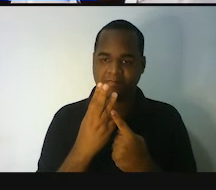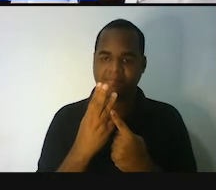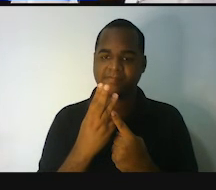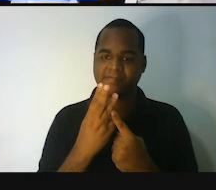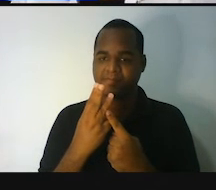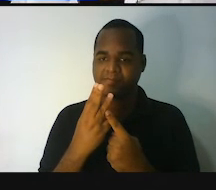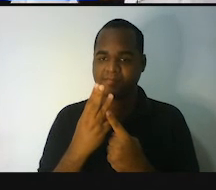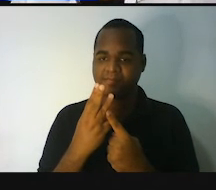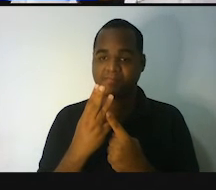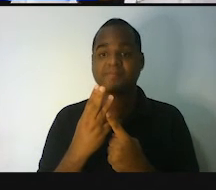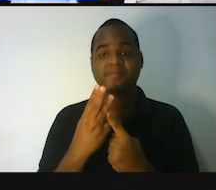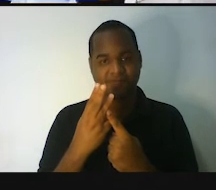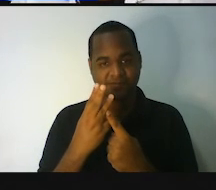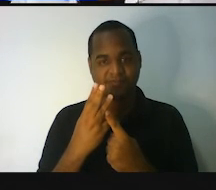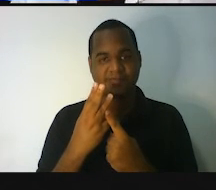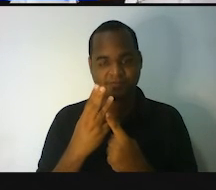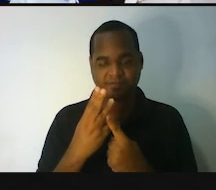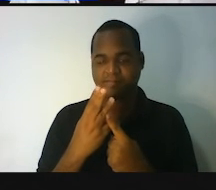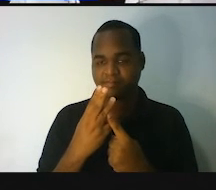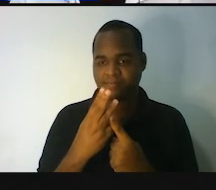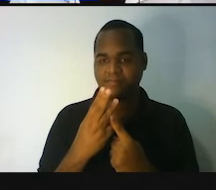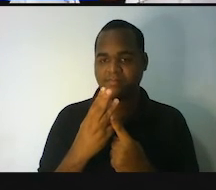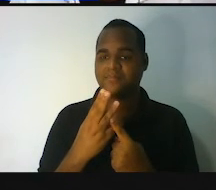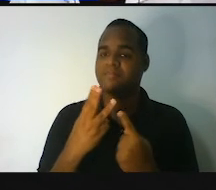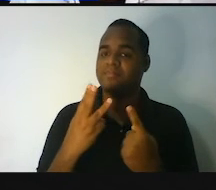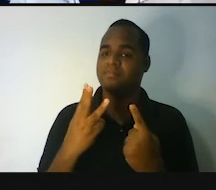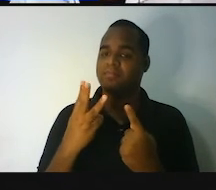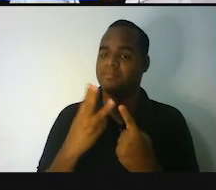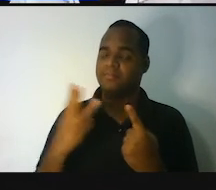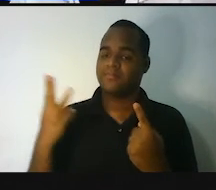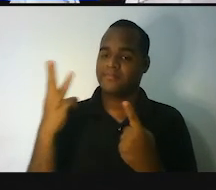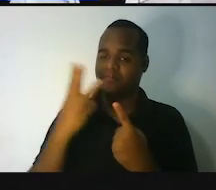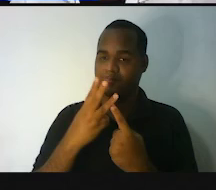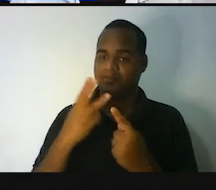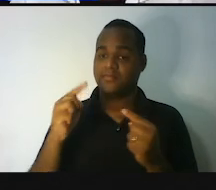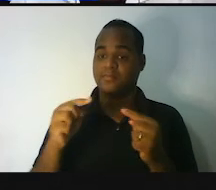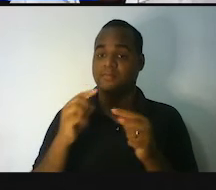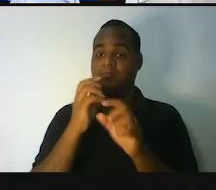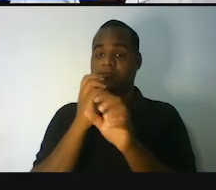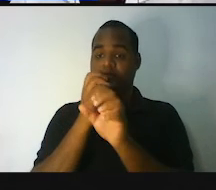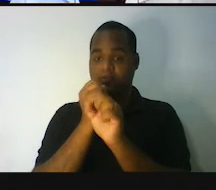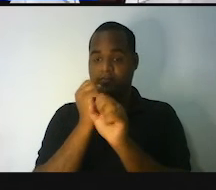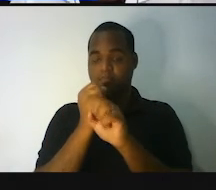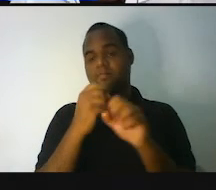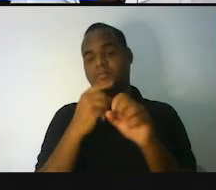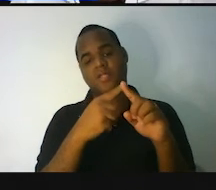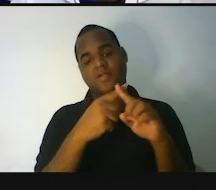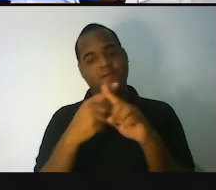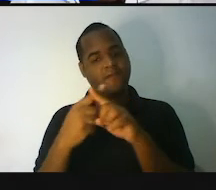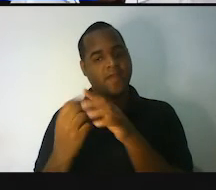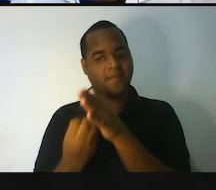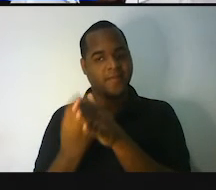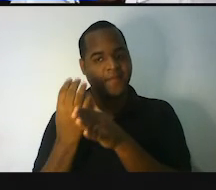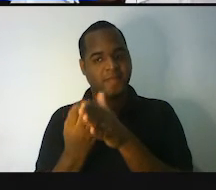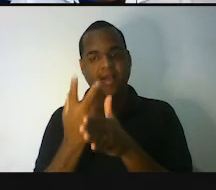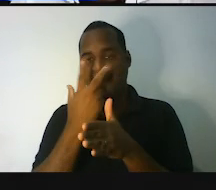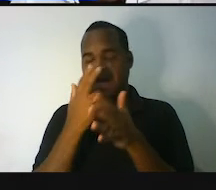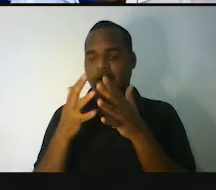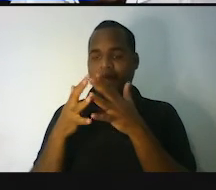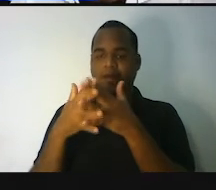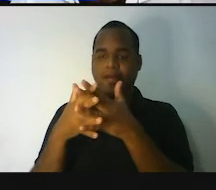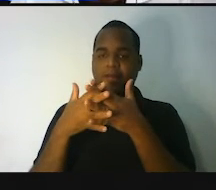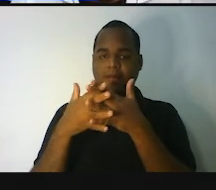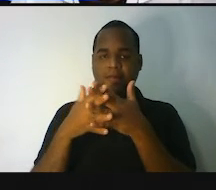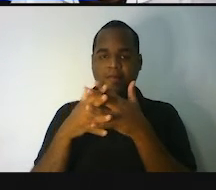E a gente lê um elevado a três. Esse três é a quantidade de vezes que aparece o um na conta de vezes,